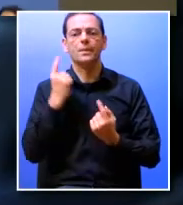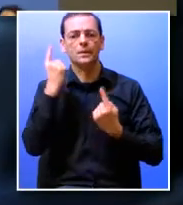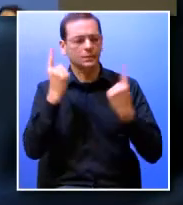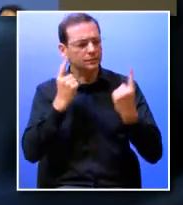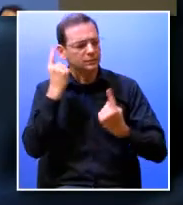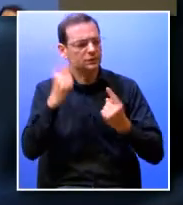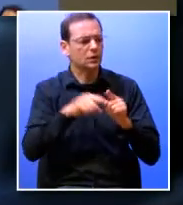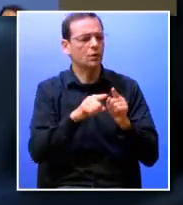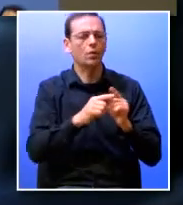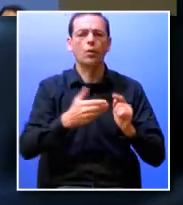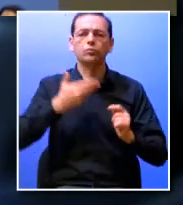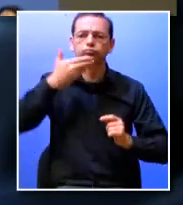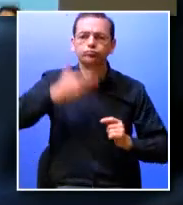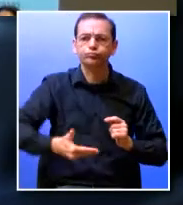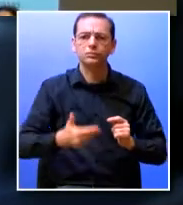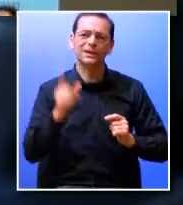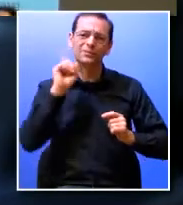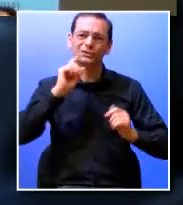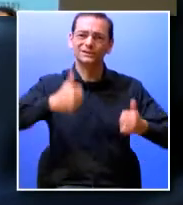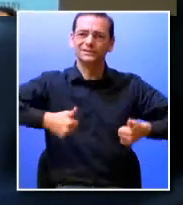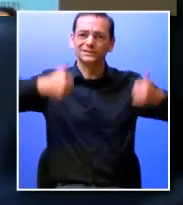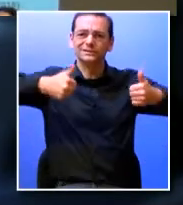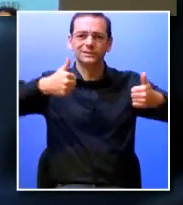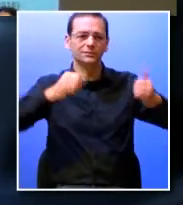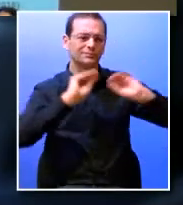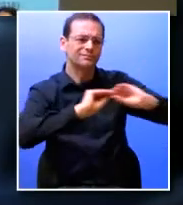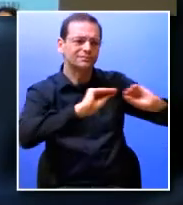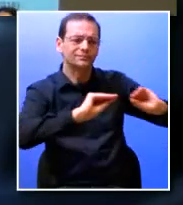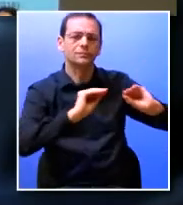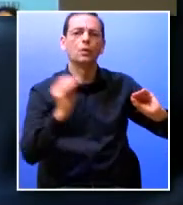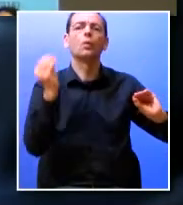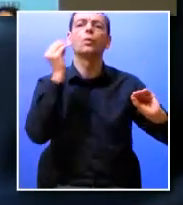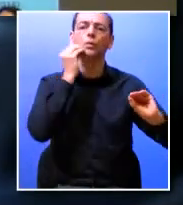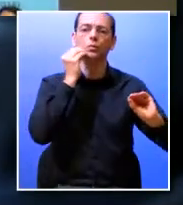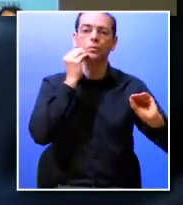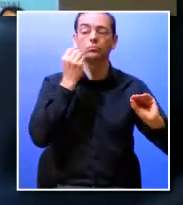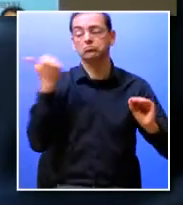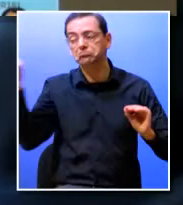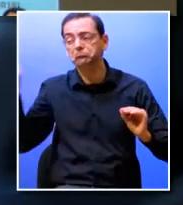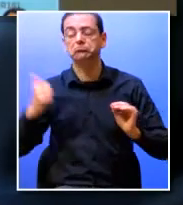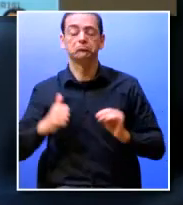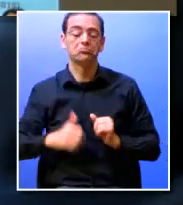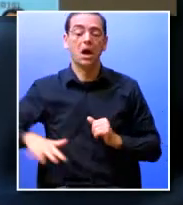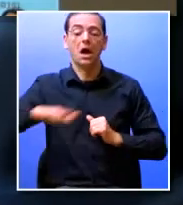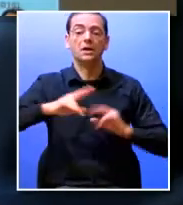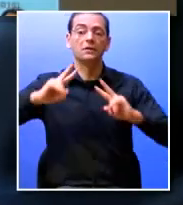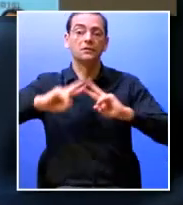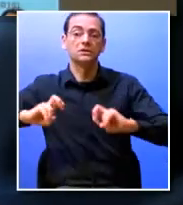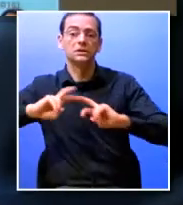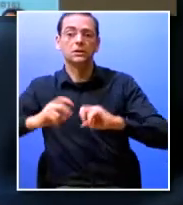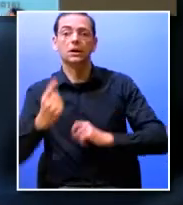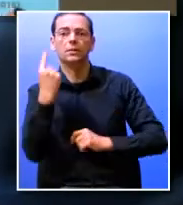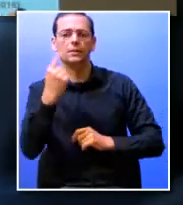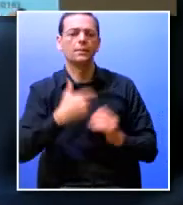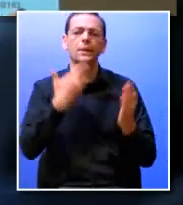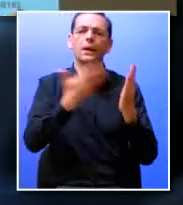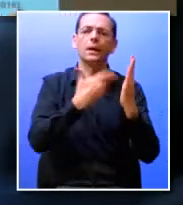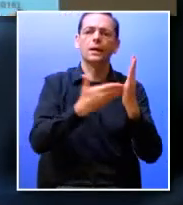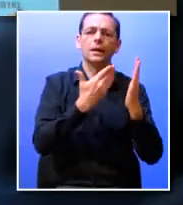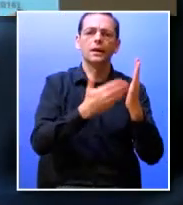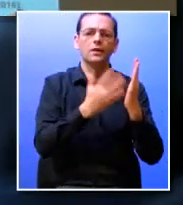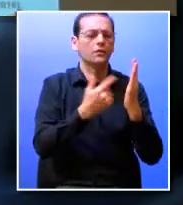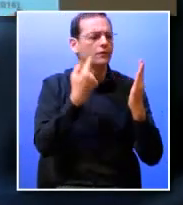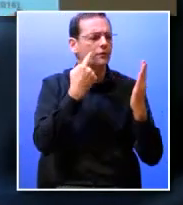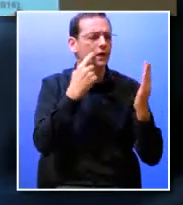competências chave então como investigadora primeiro fiz revisão de literatura sobre o